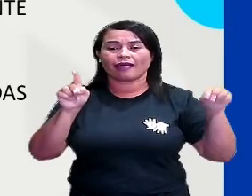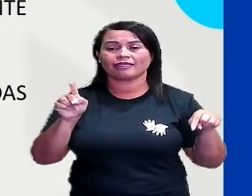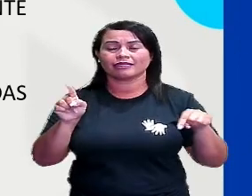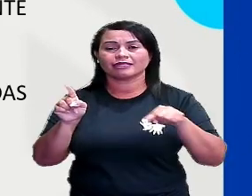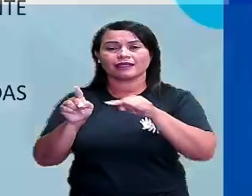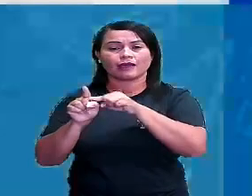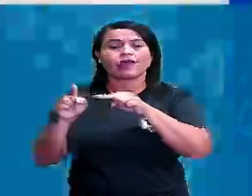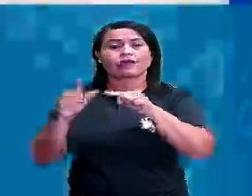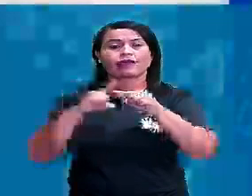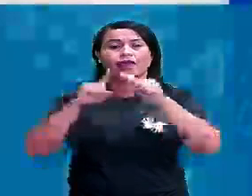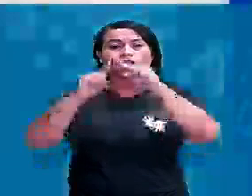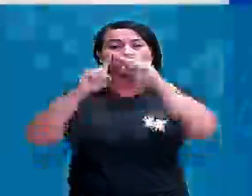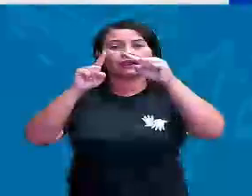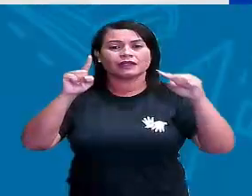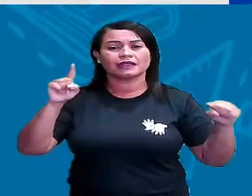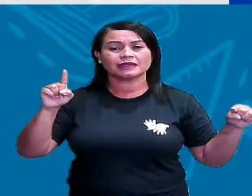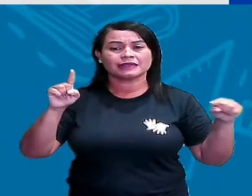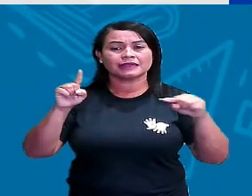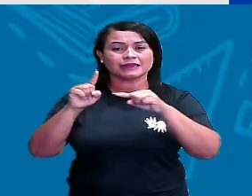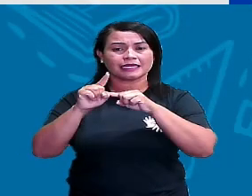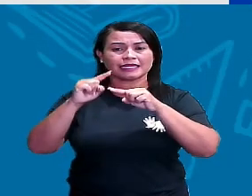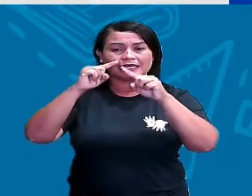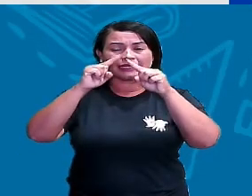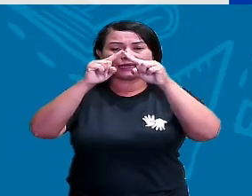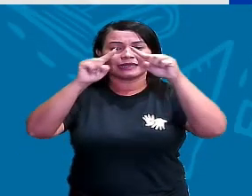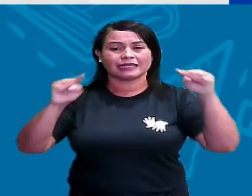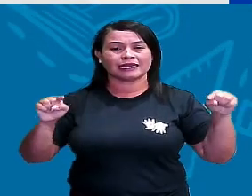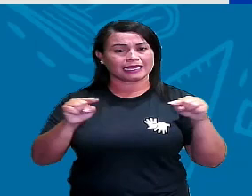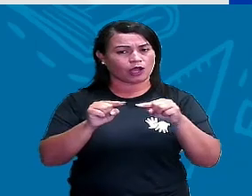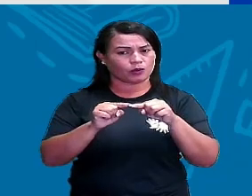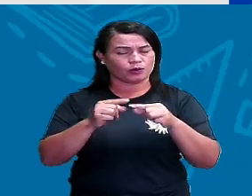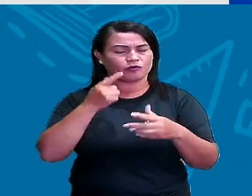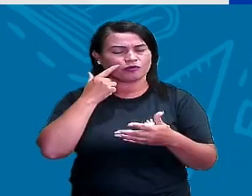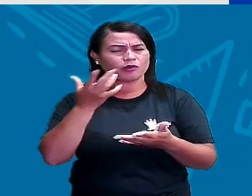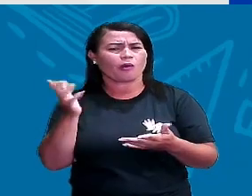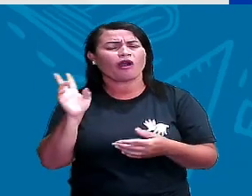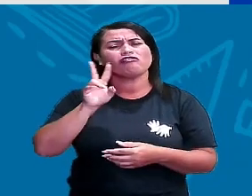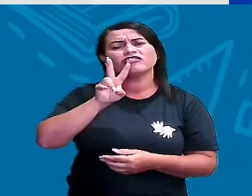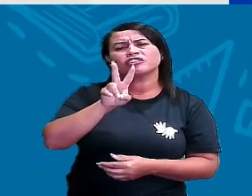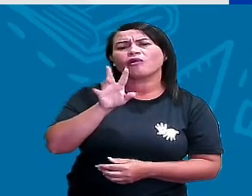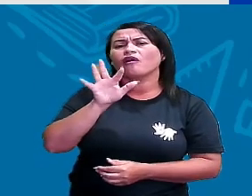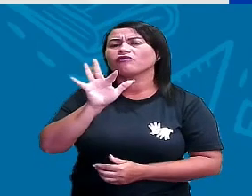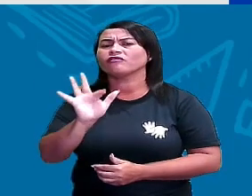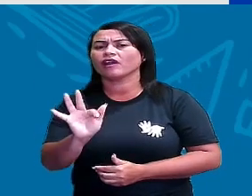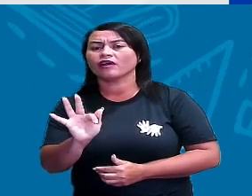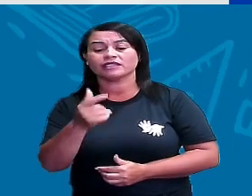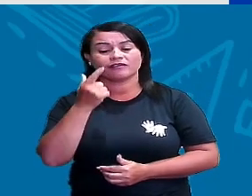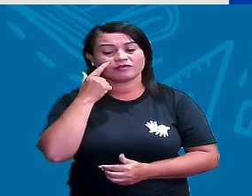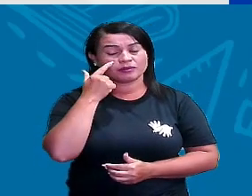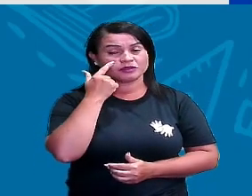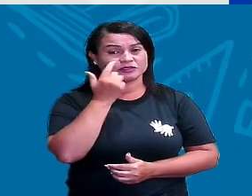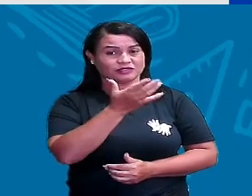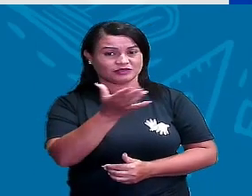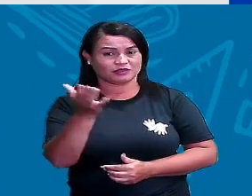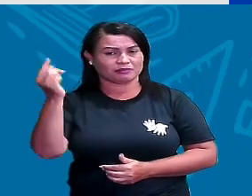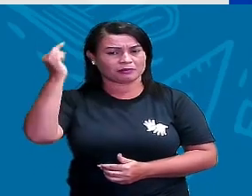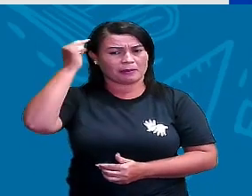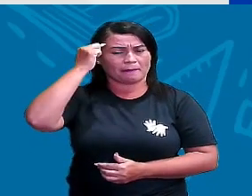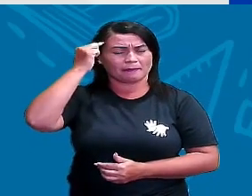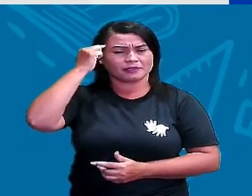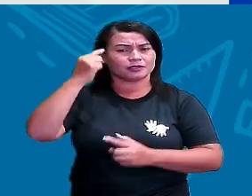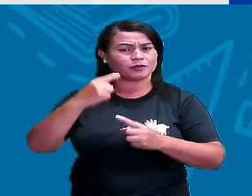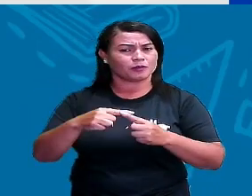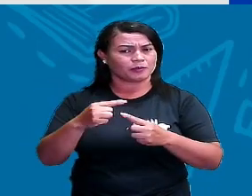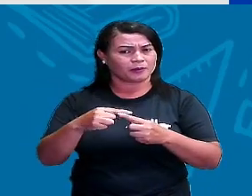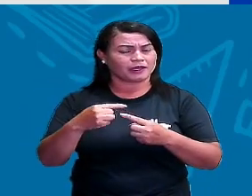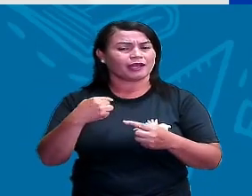Será que vocês já sabem aí quem é verdadeiro? Quem é a alternativa falsa? Então vamos ver aí. Vai pensando porque